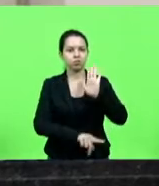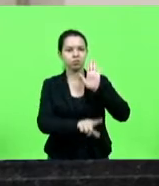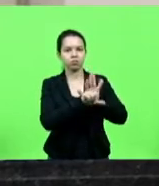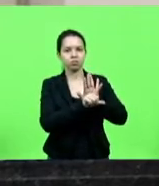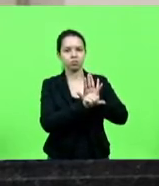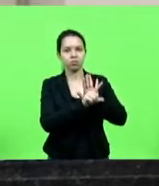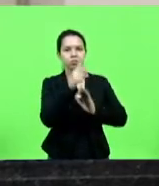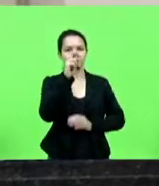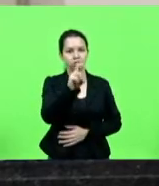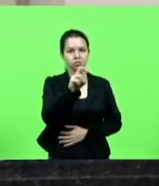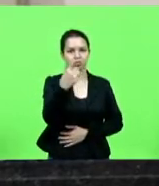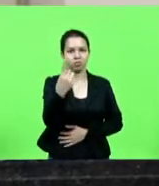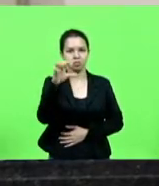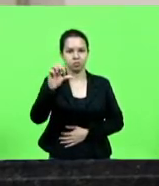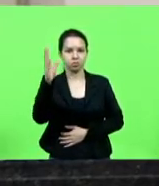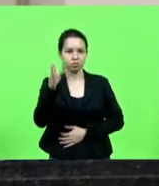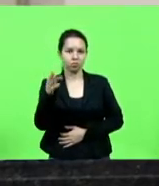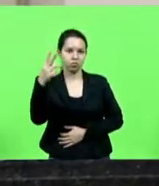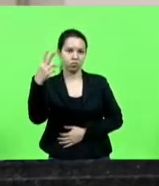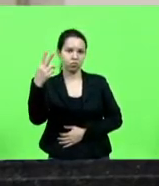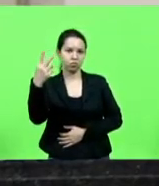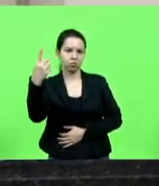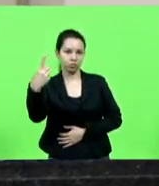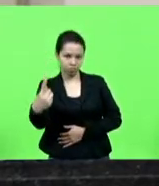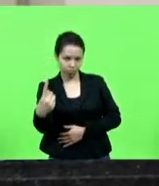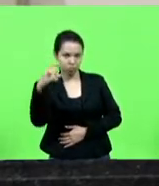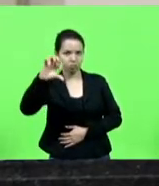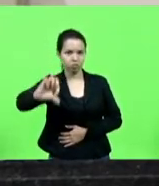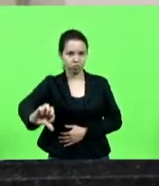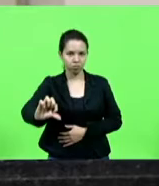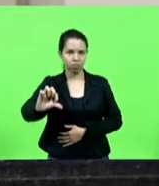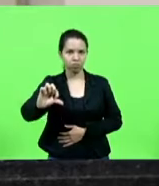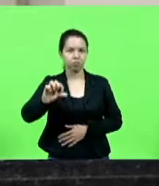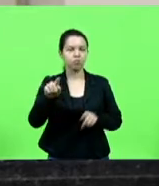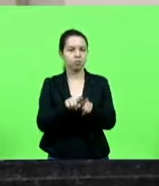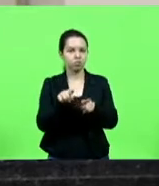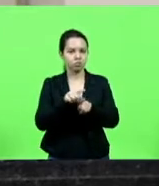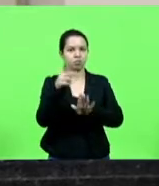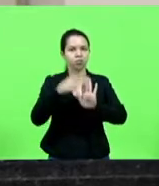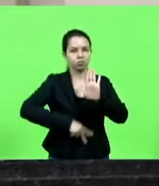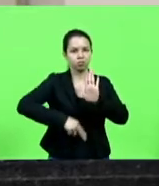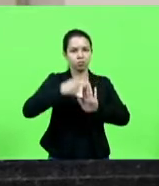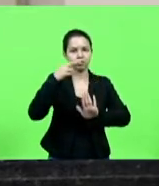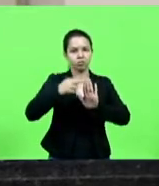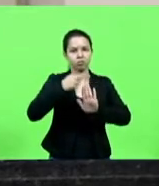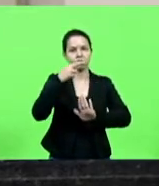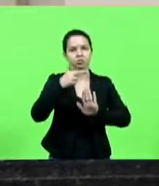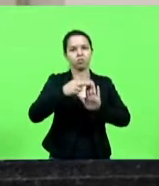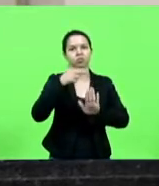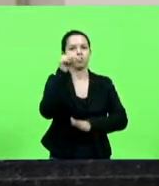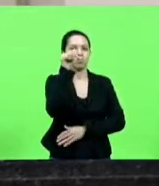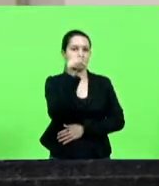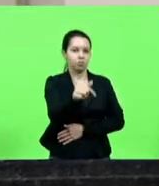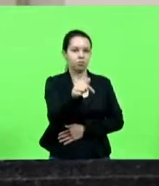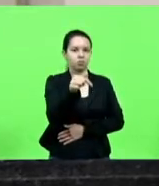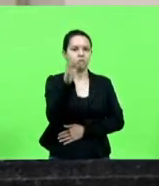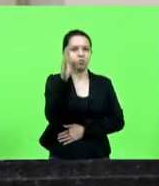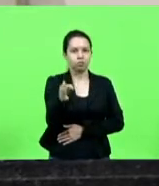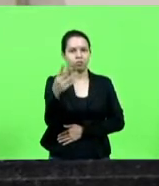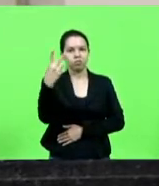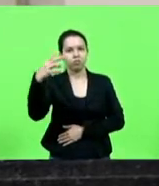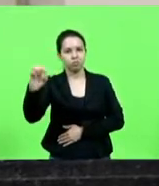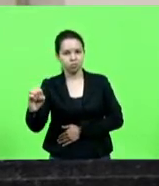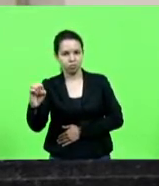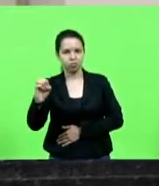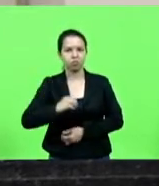519, barra 2019 e ao projeto de resolução nº 7, barra 2020. Dando